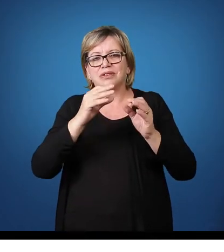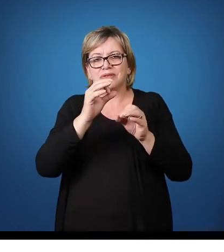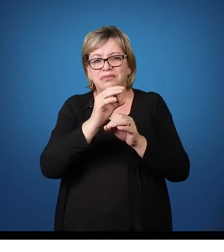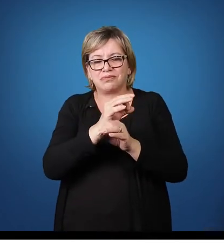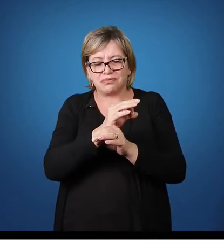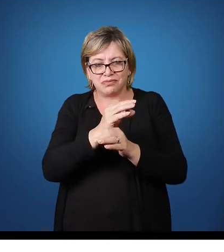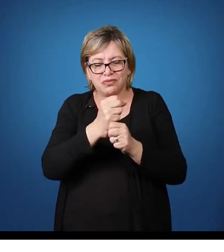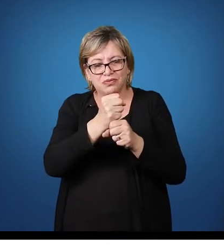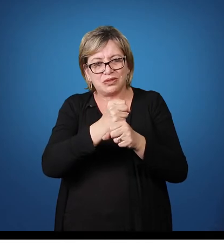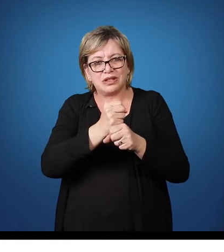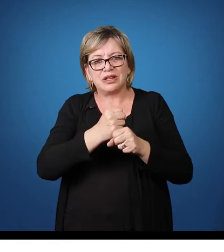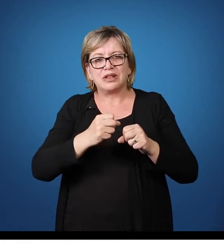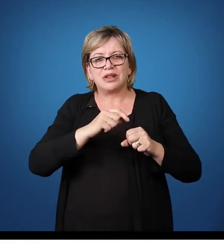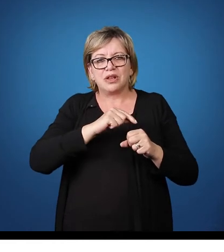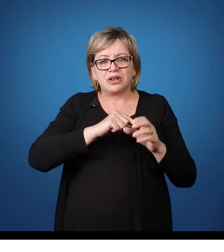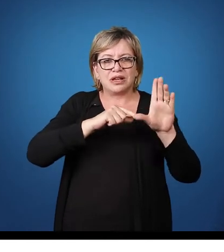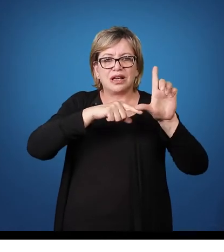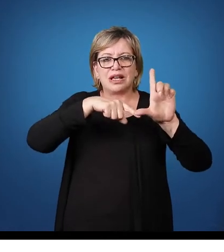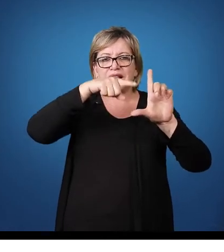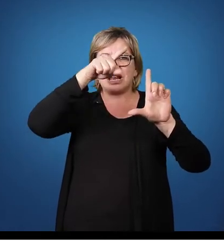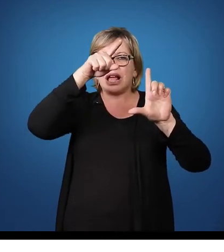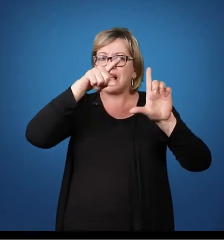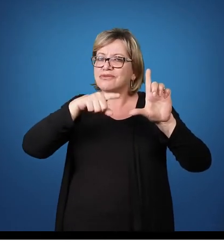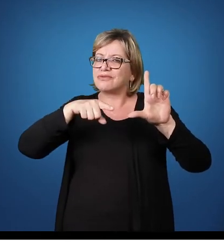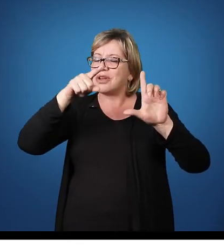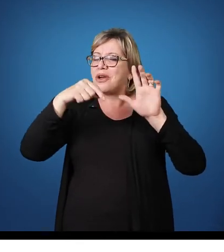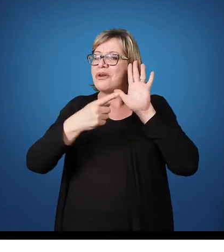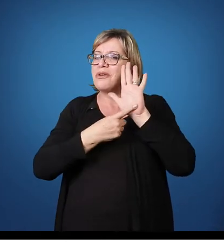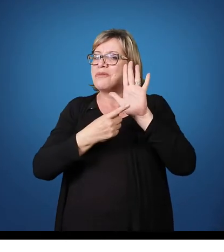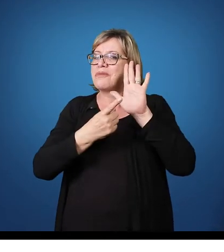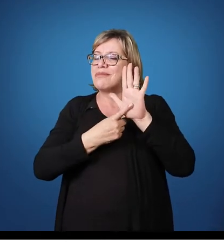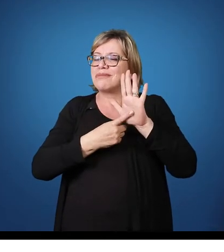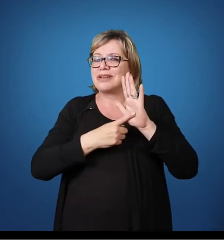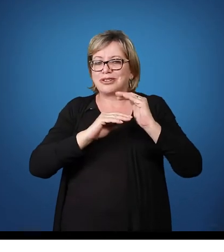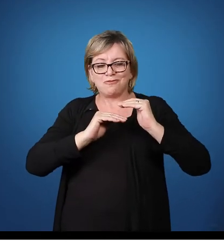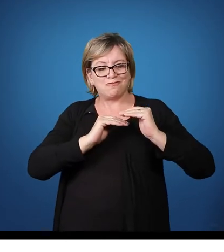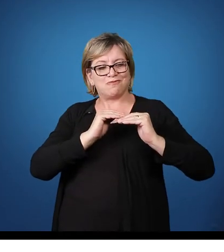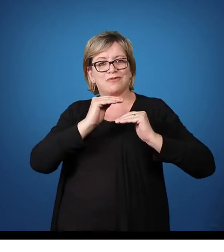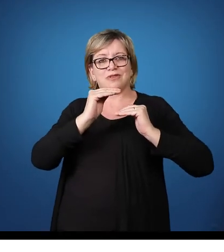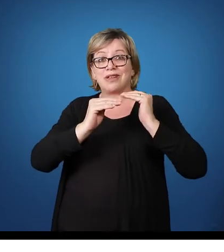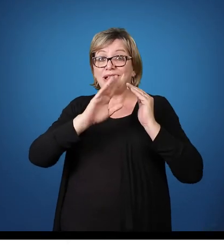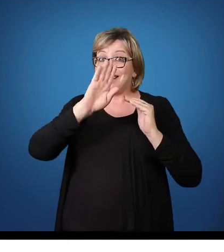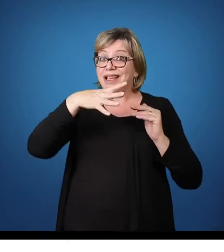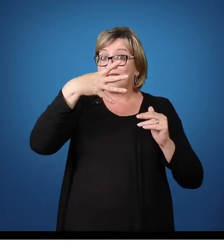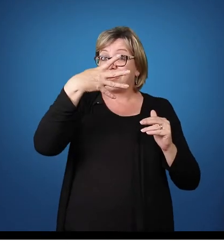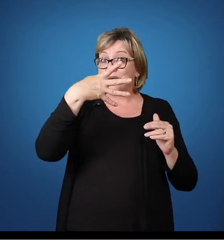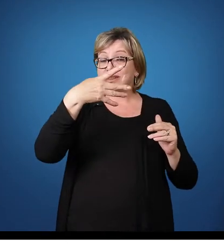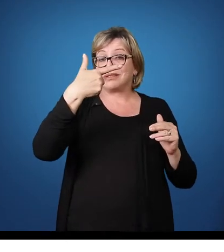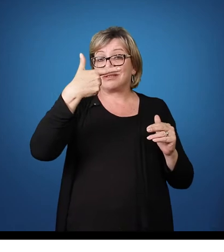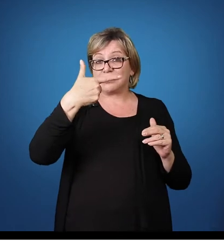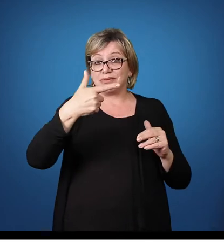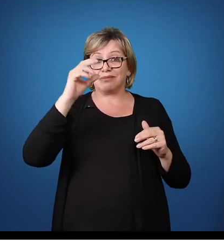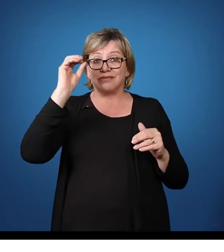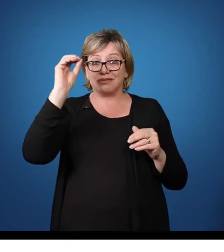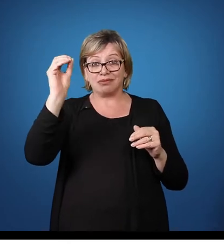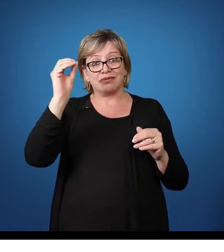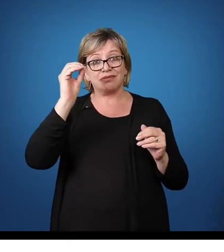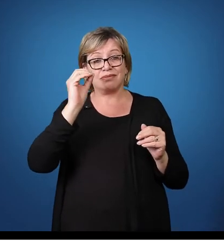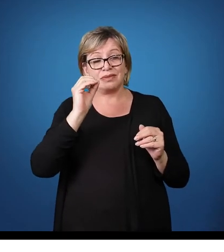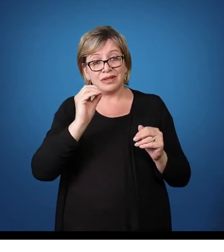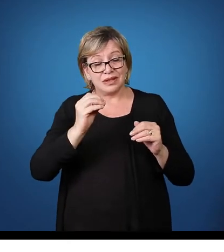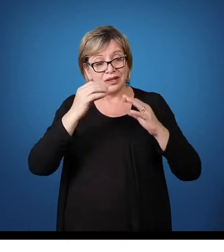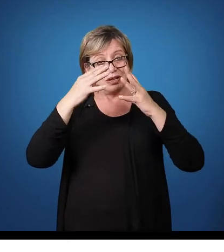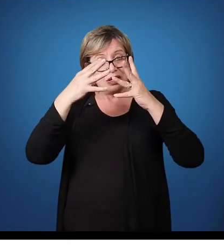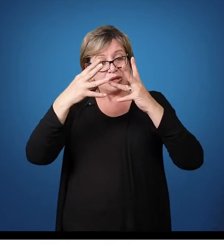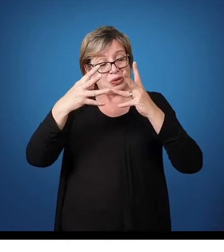o gráfico já mostrou a questão da evolução aonde nós temos quarenta dois por cento, né, de